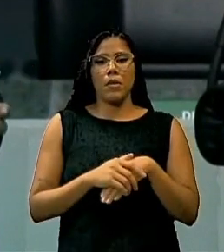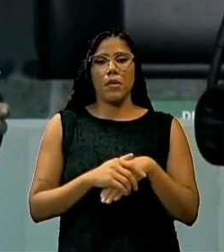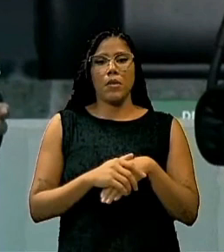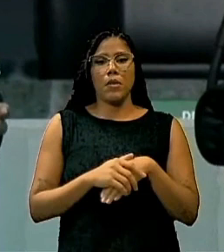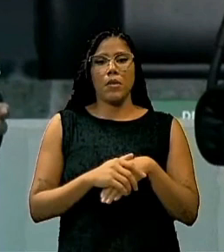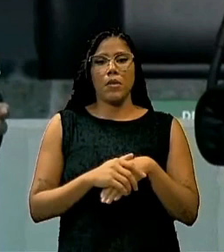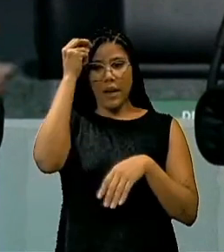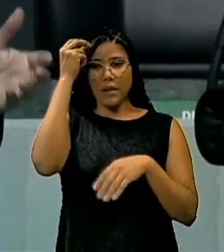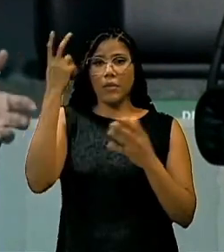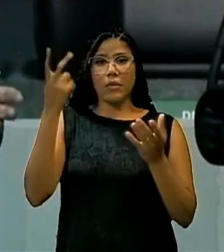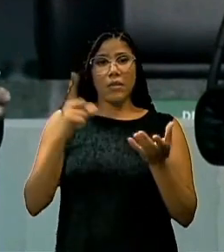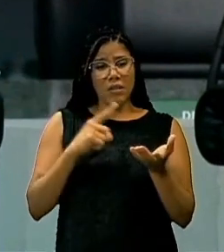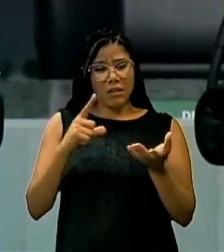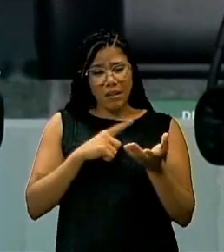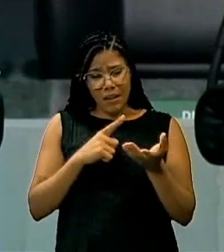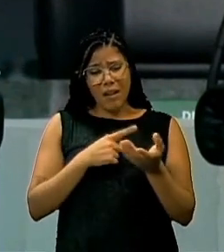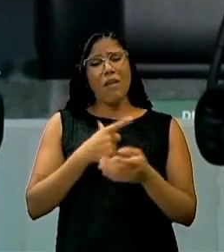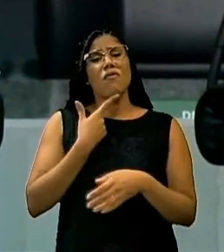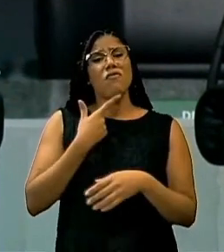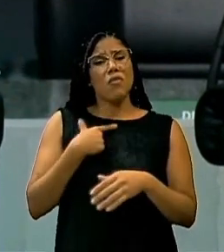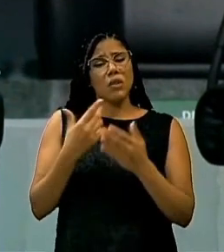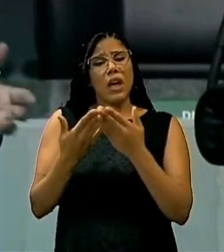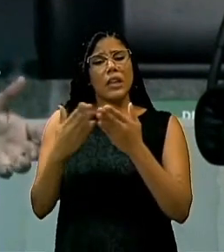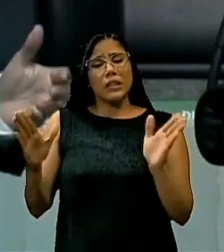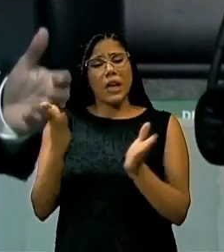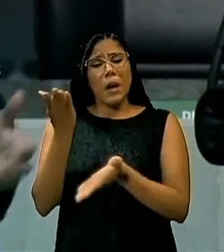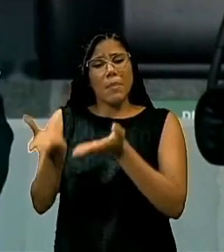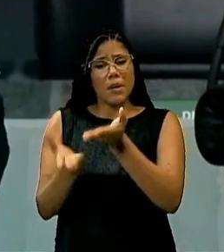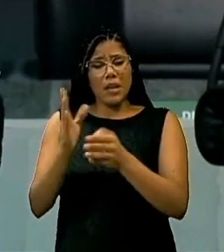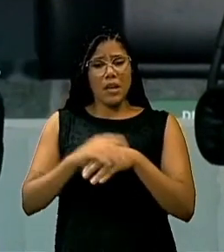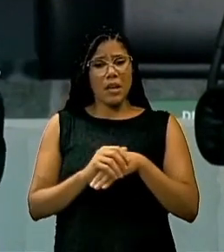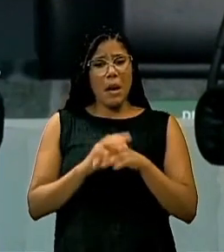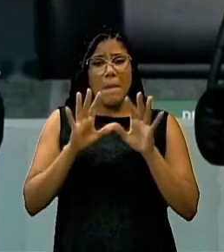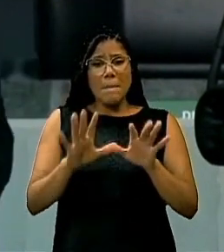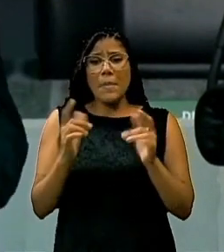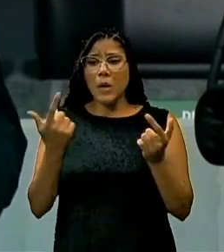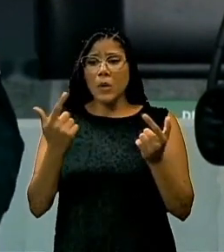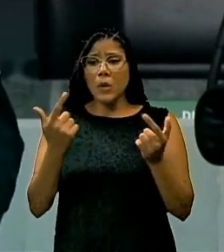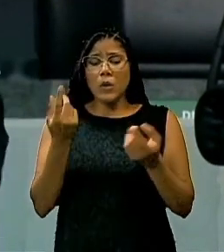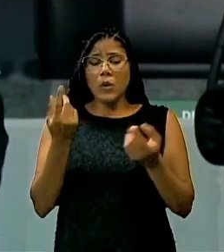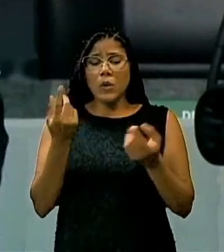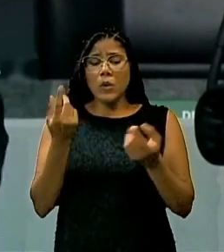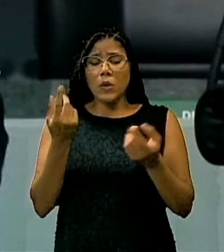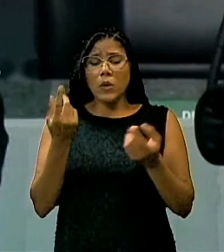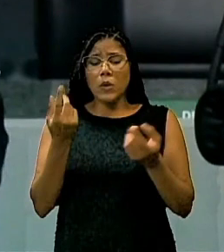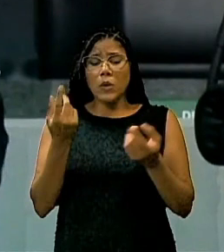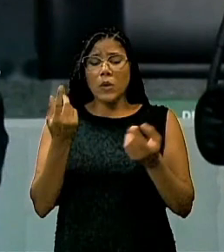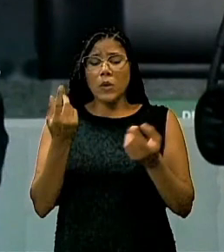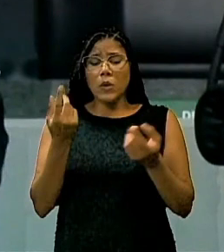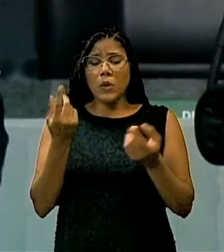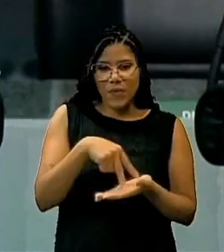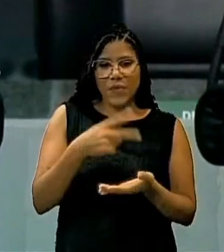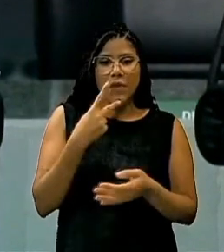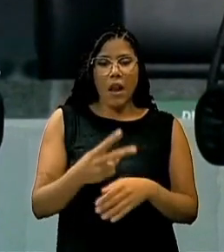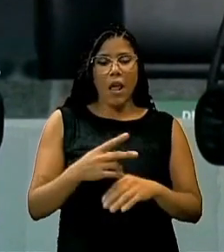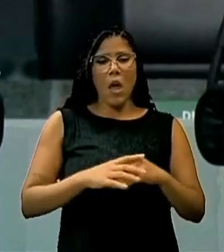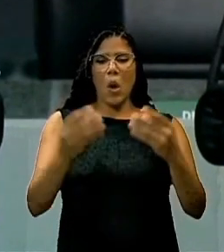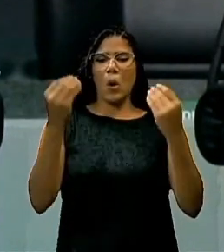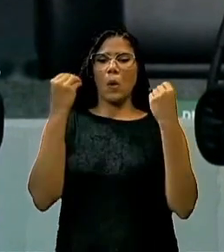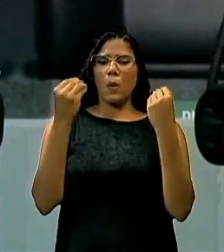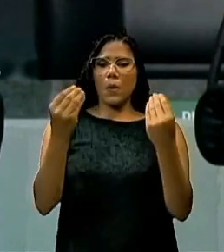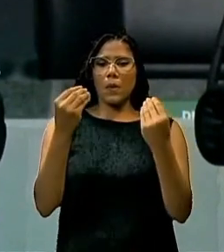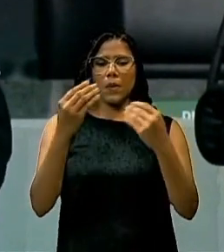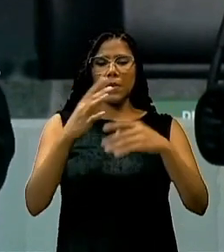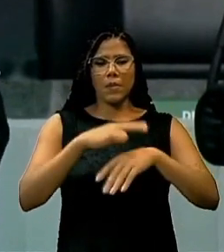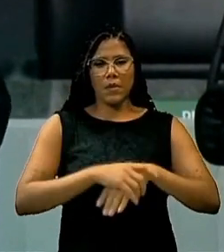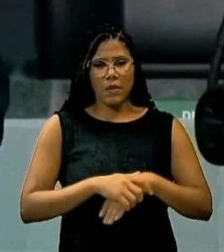desejo, vontade de abrir. É muito fácil, deputado Guilherme, chegar e abrir a boca e dizer como é que pode